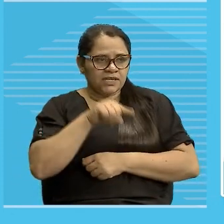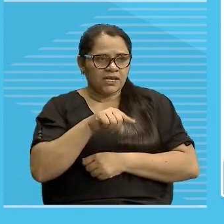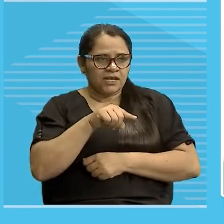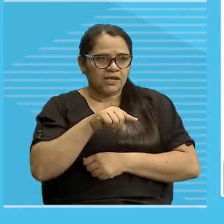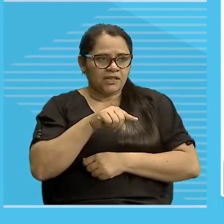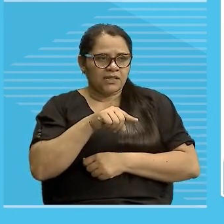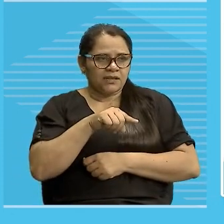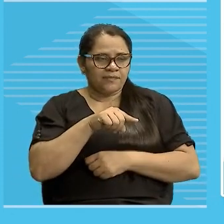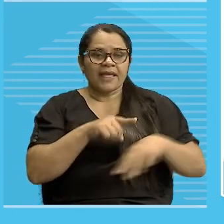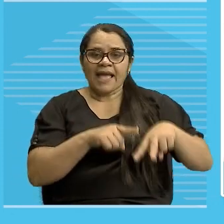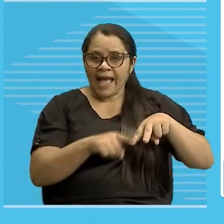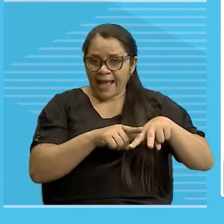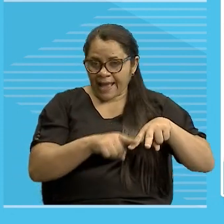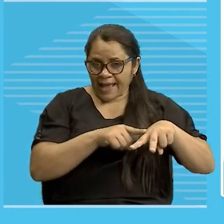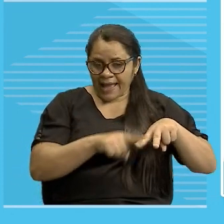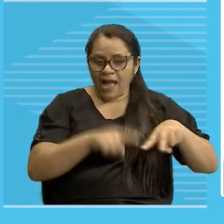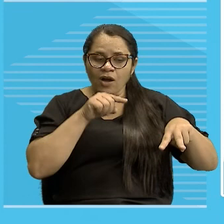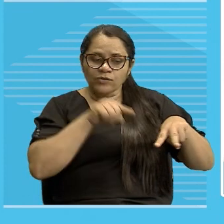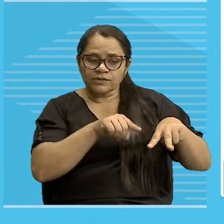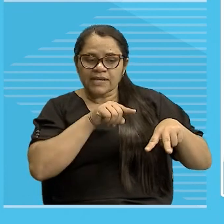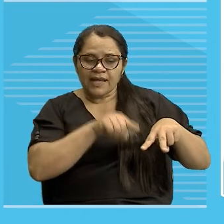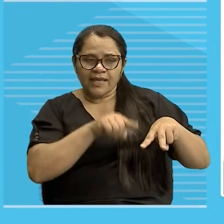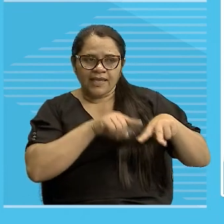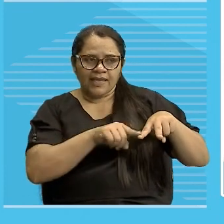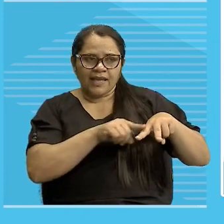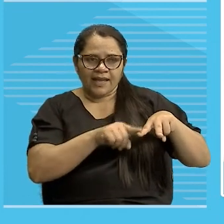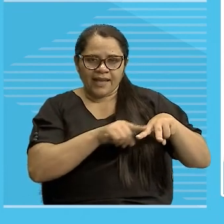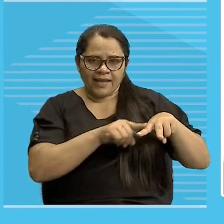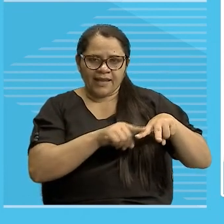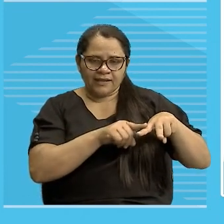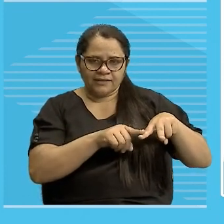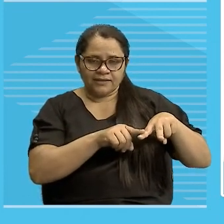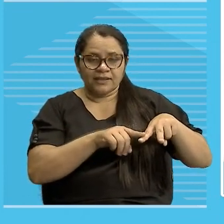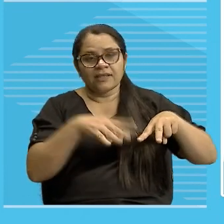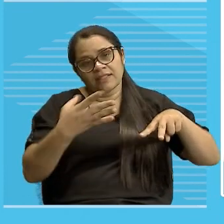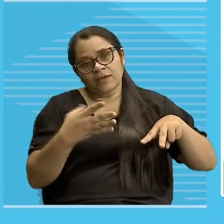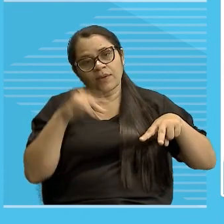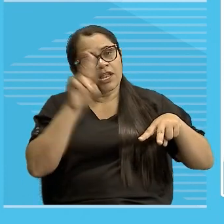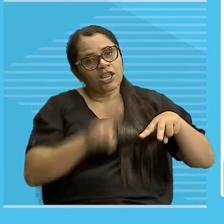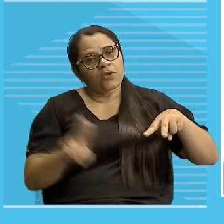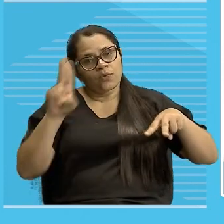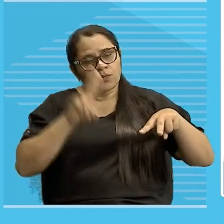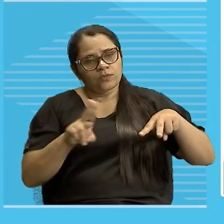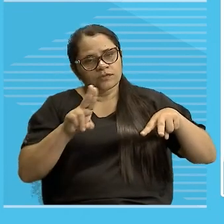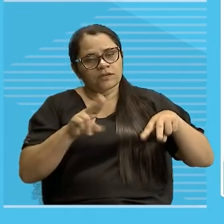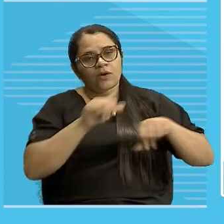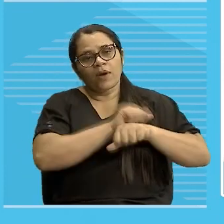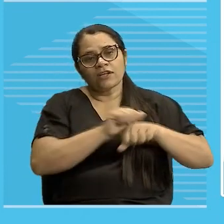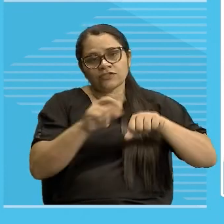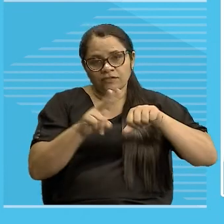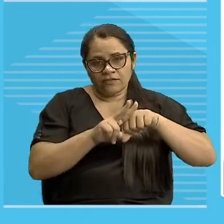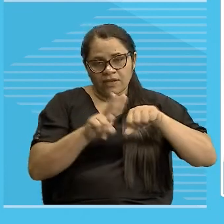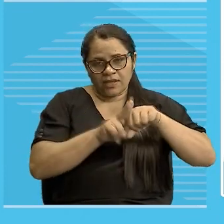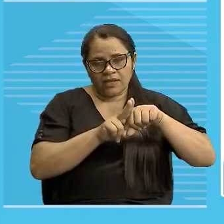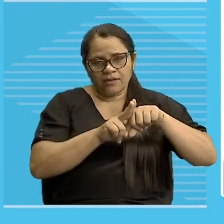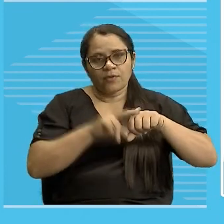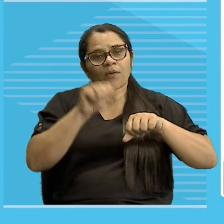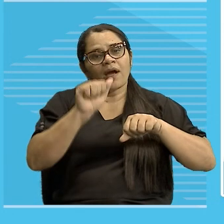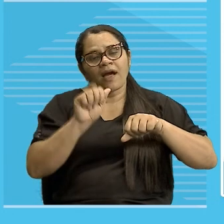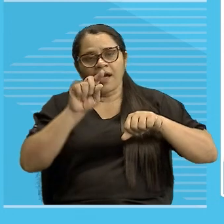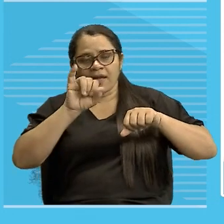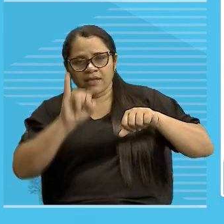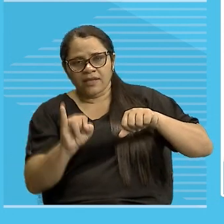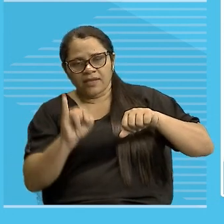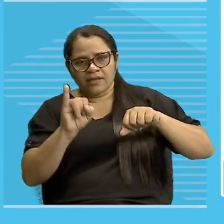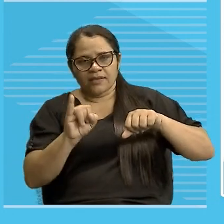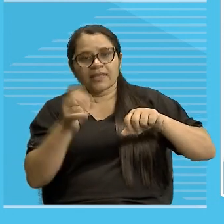essa calça que está aí, olha, ele usa o adverbio aí, para marcar a posição, né, aqui, embaixo dela,